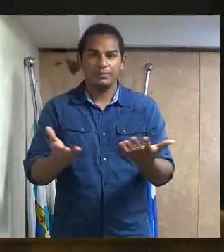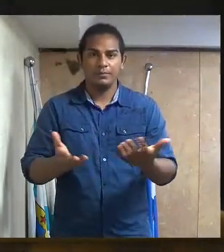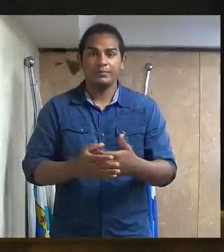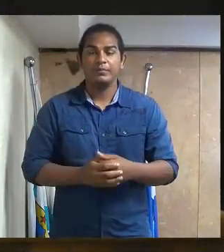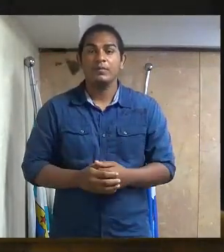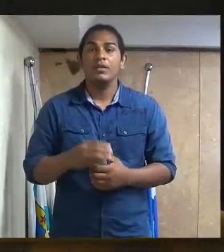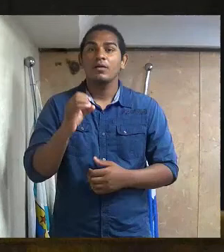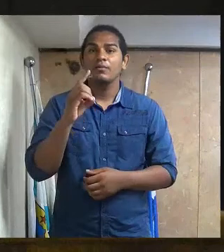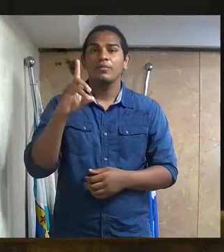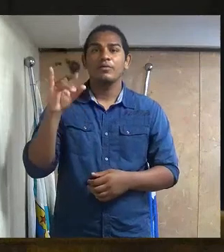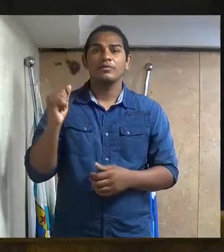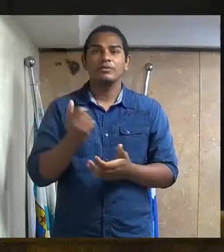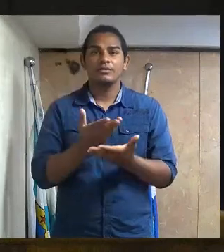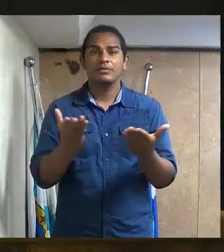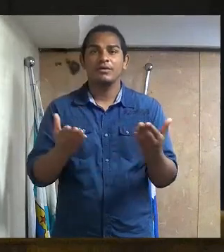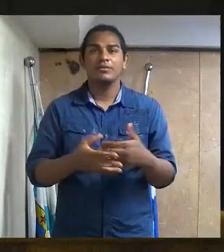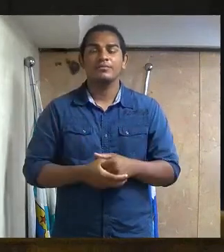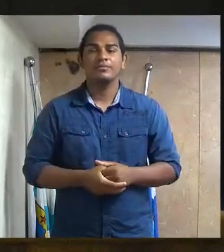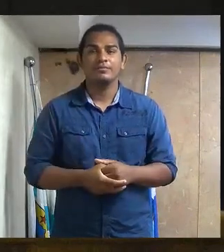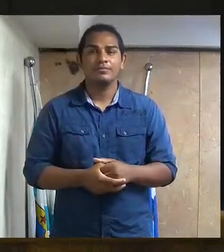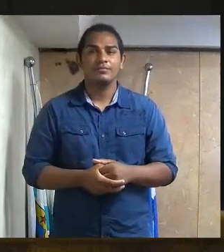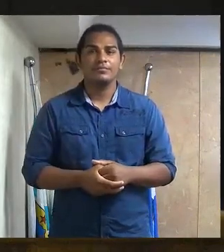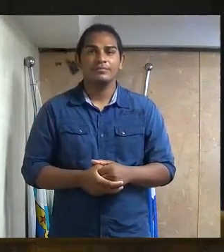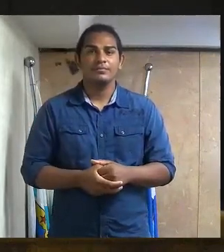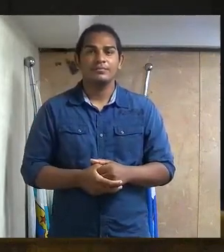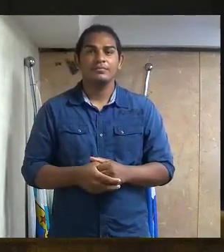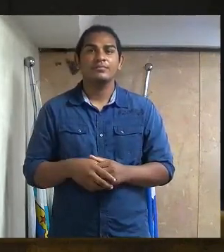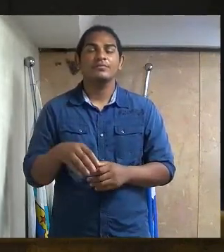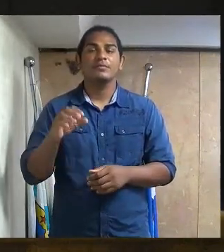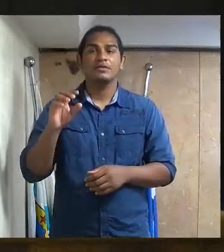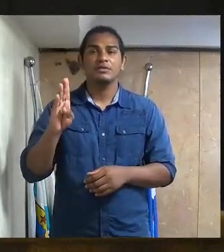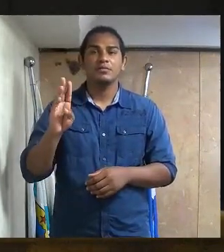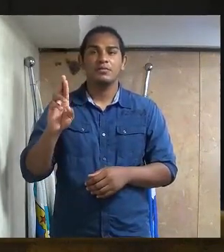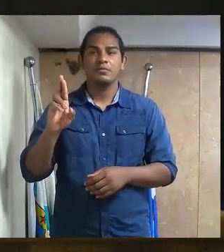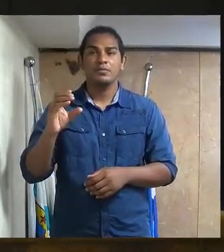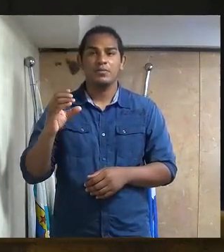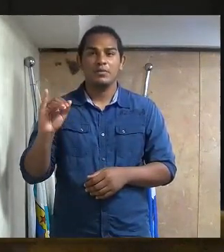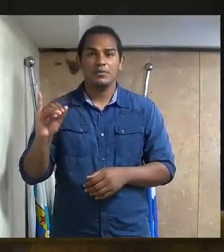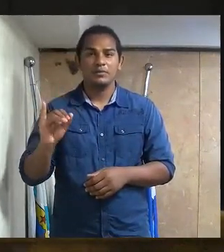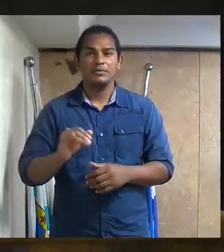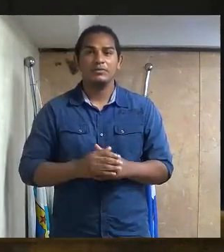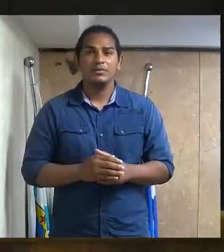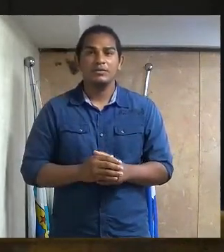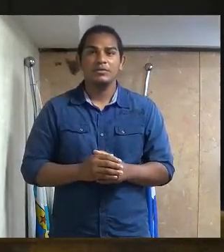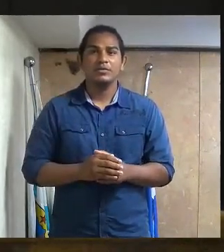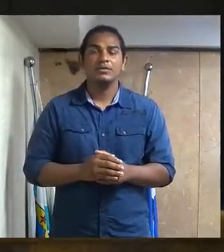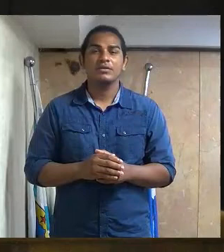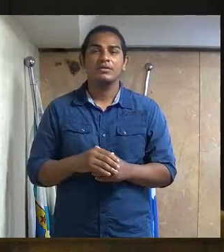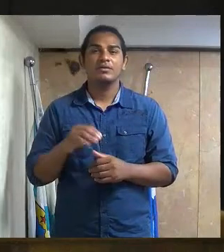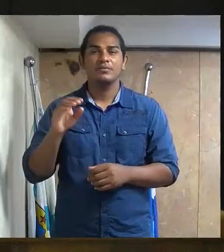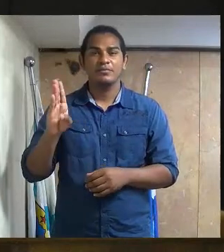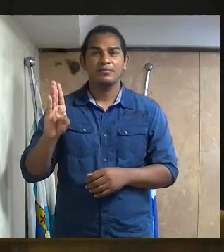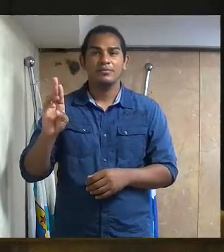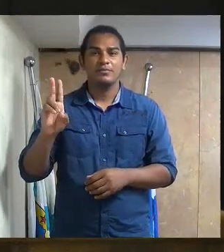Bom dia, mestre Bruce. Mestre Bruce. Mestre Bruce. Bom